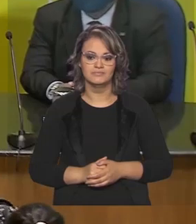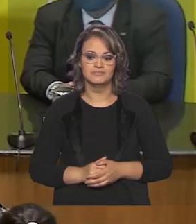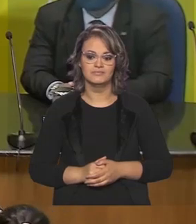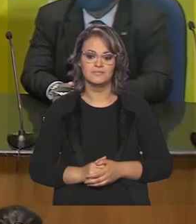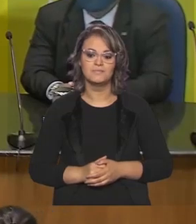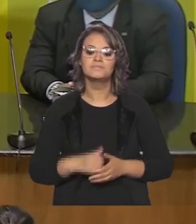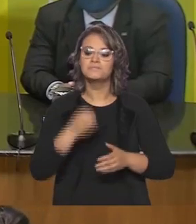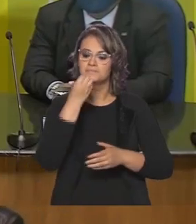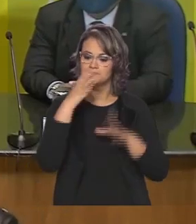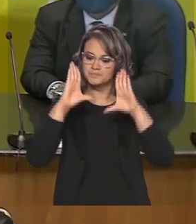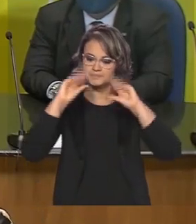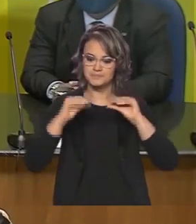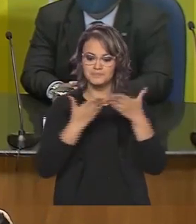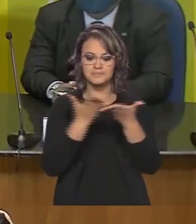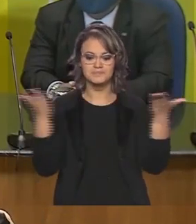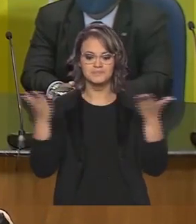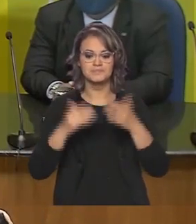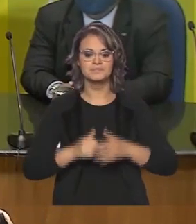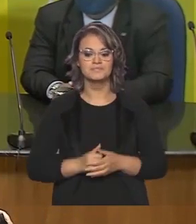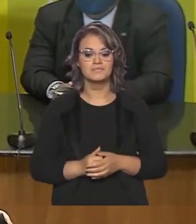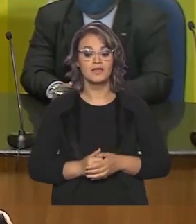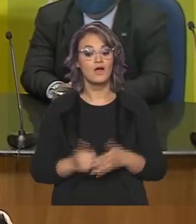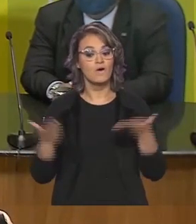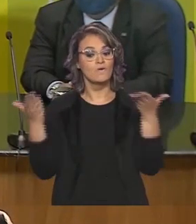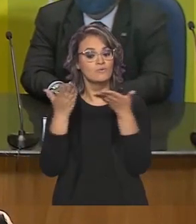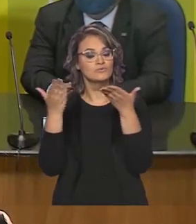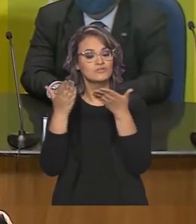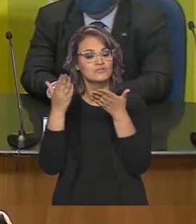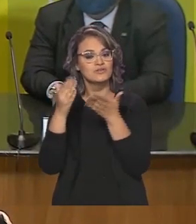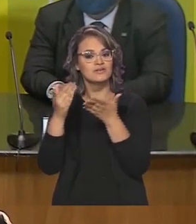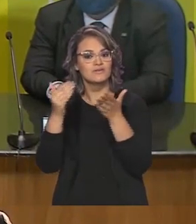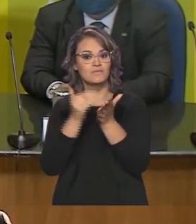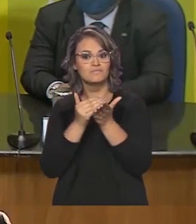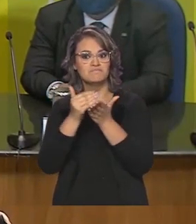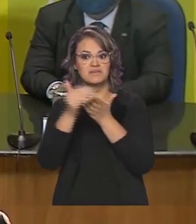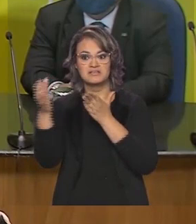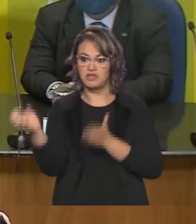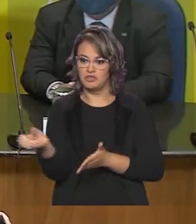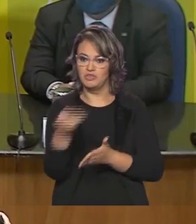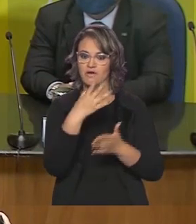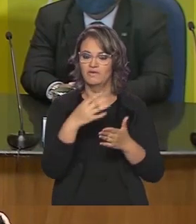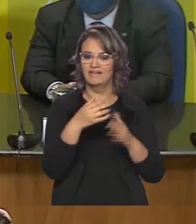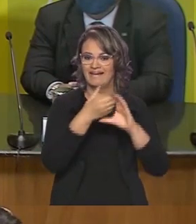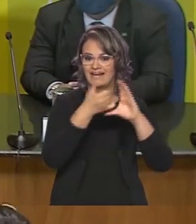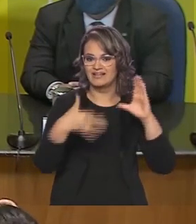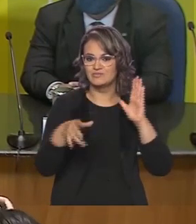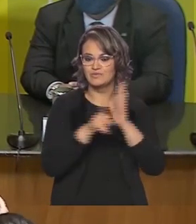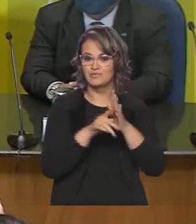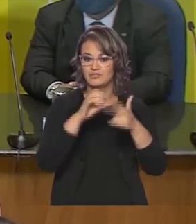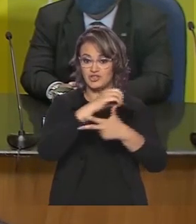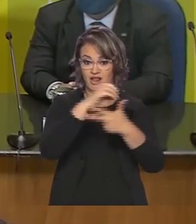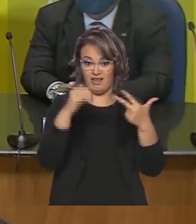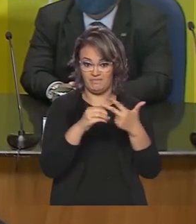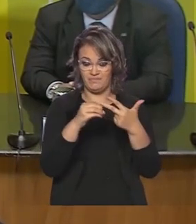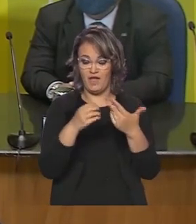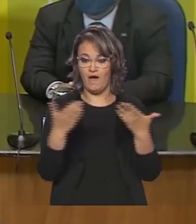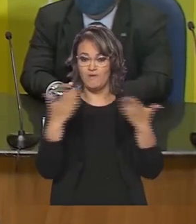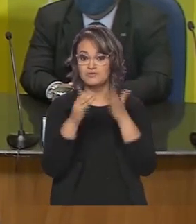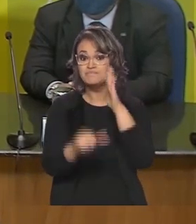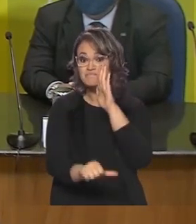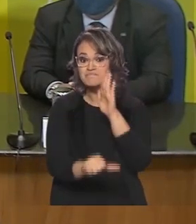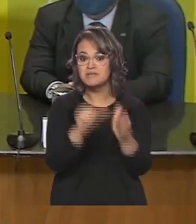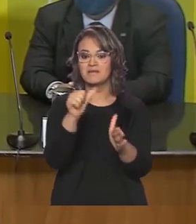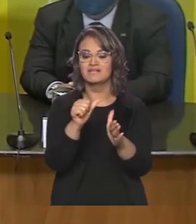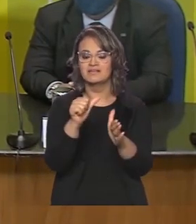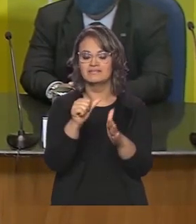Boa noite a todos. Hoje começamos a escrever uma nova história do Enem. Hoje, pela primeira vez, o Enem teve